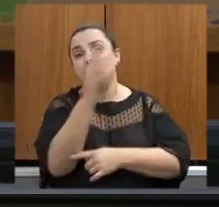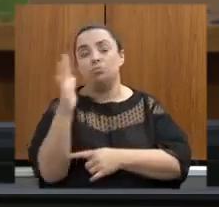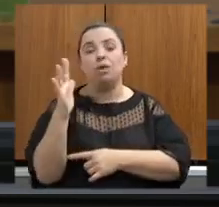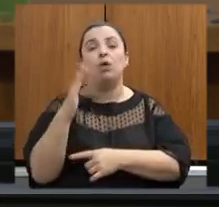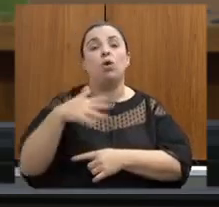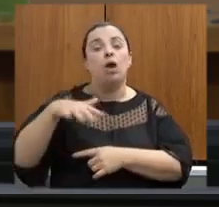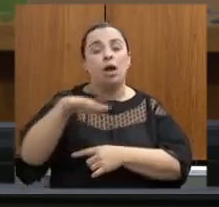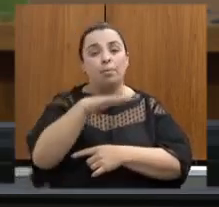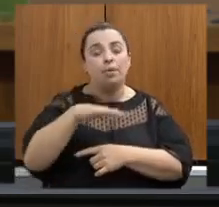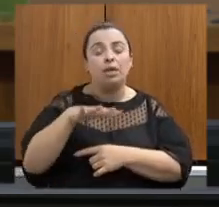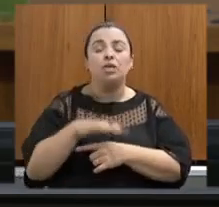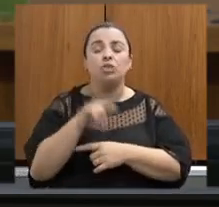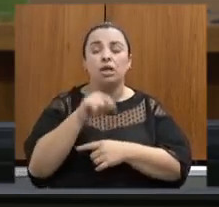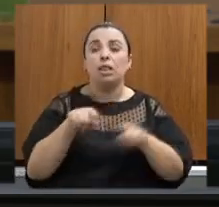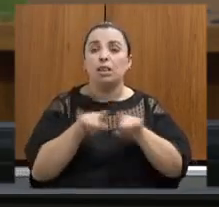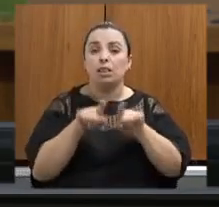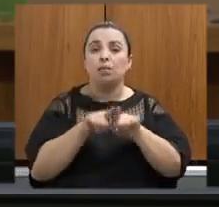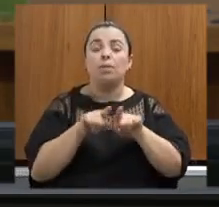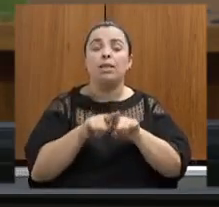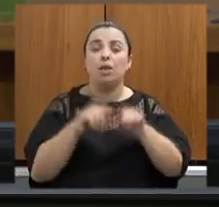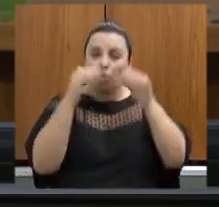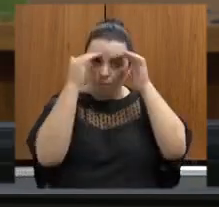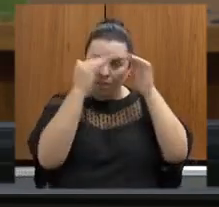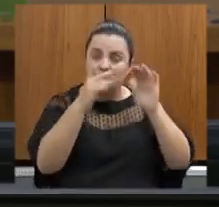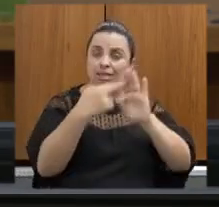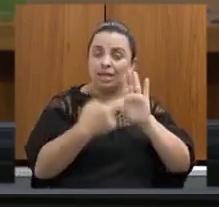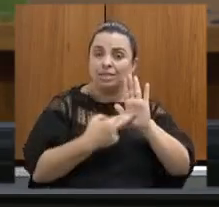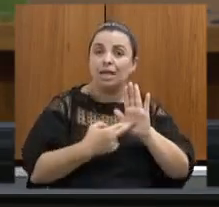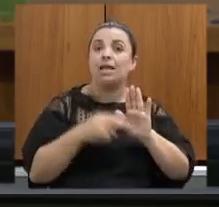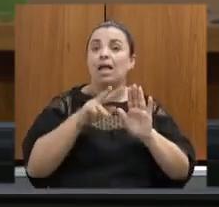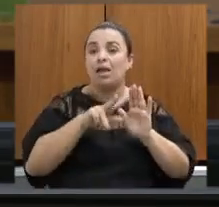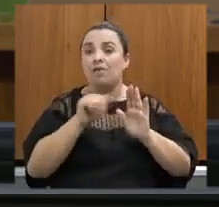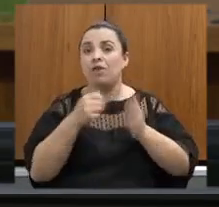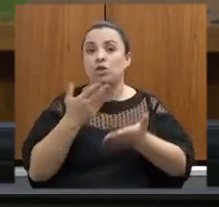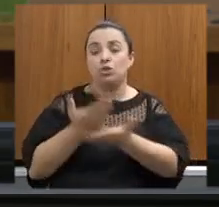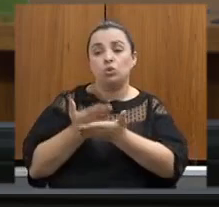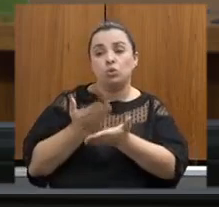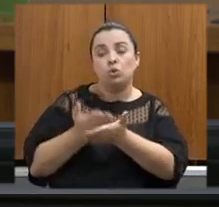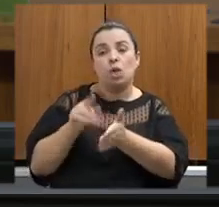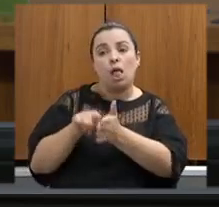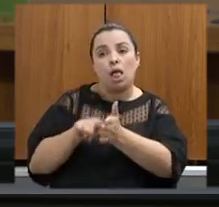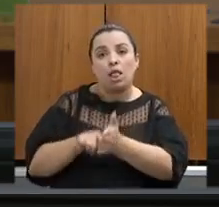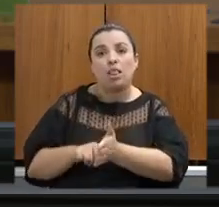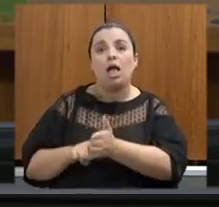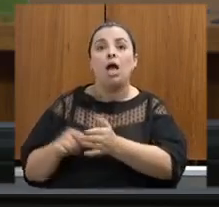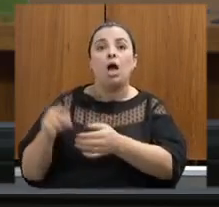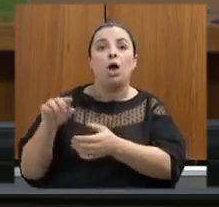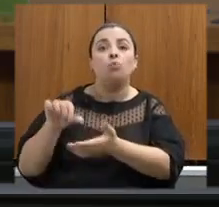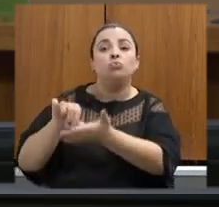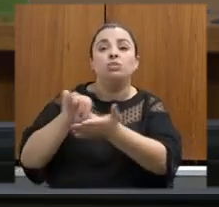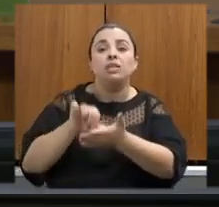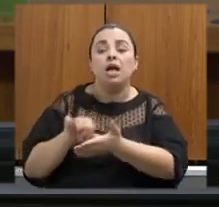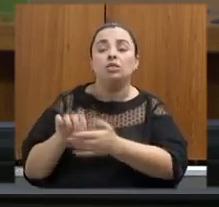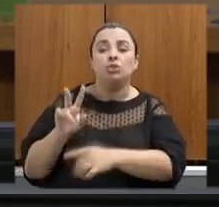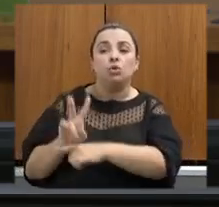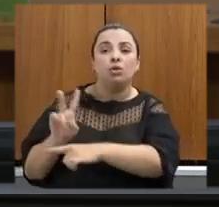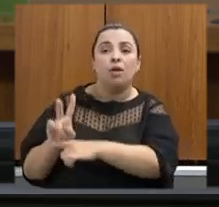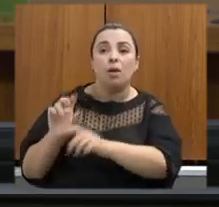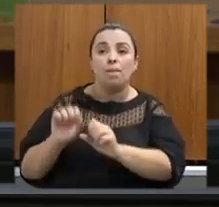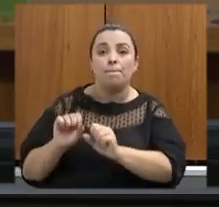é para que se estude uma unidade de conservação de proteção integral importante dizer nós temos